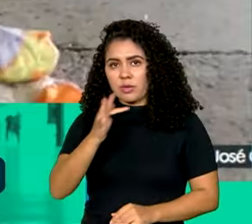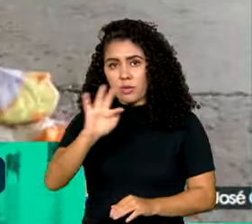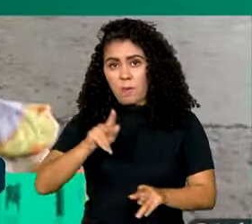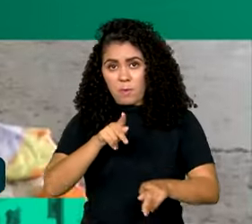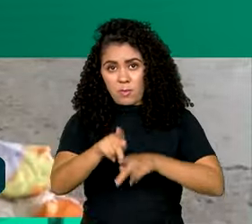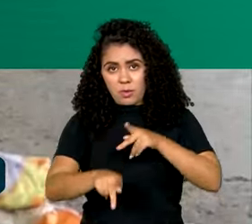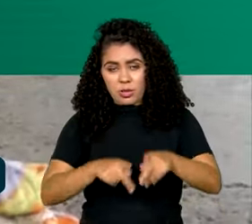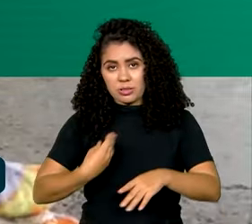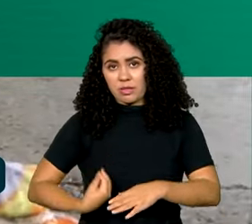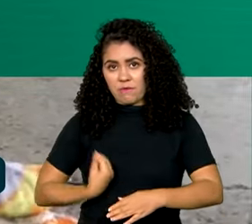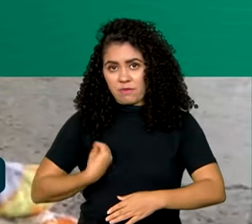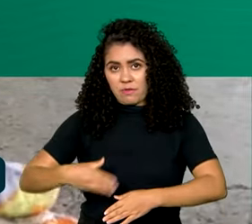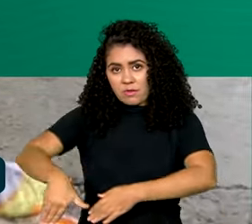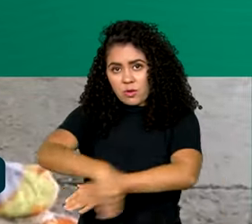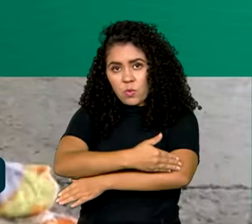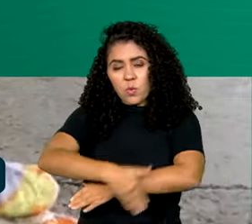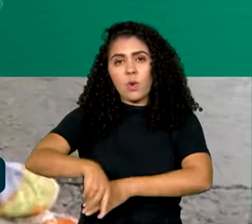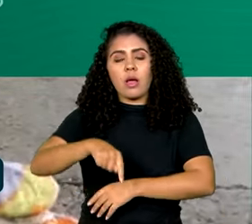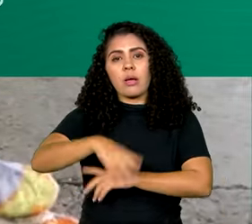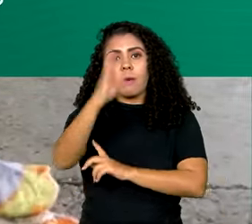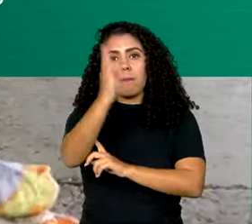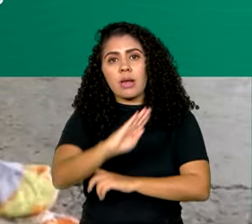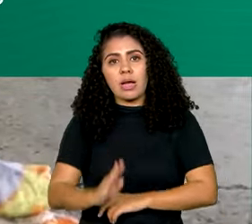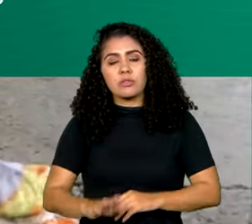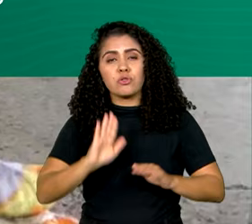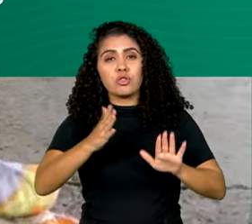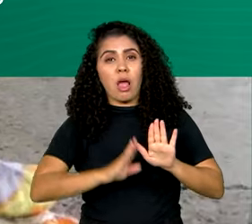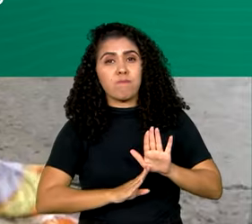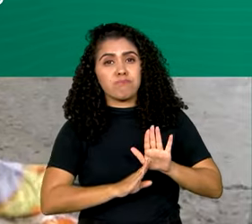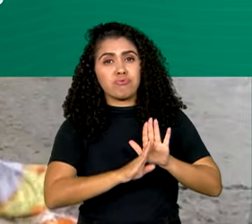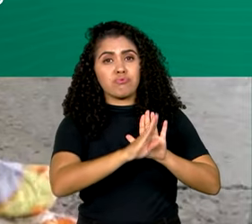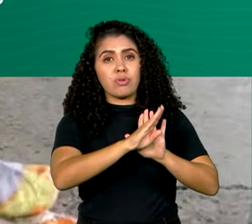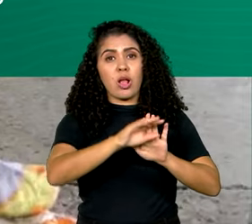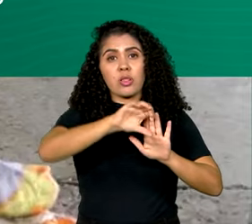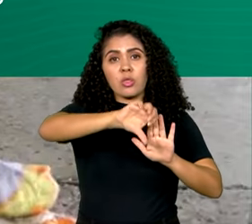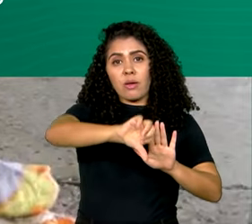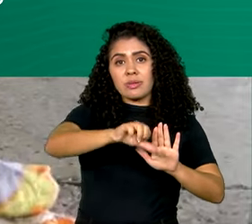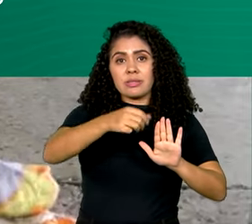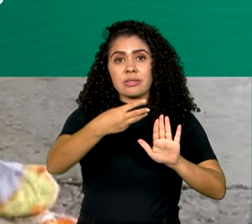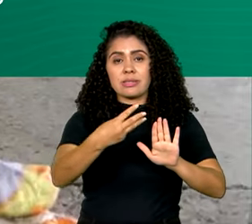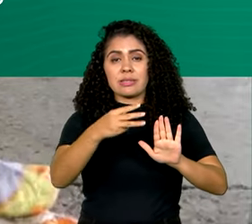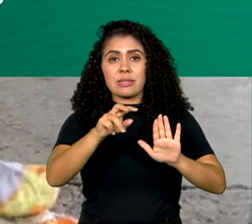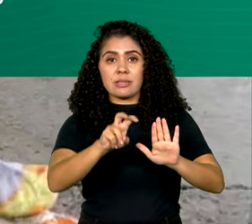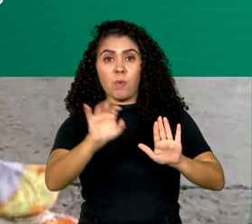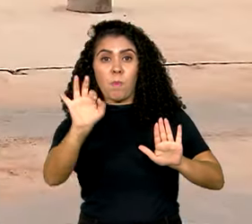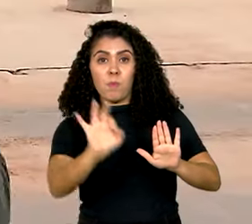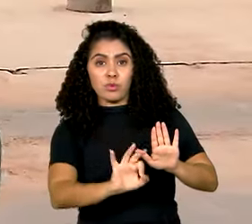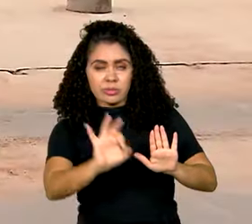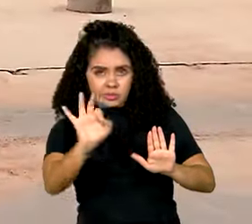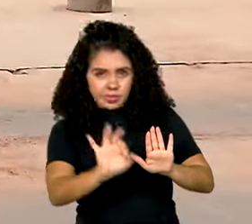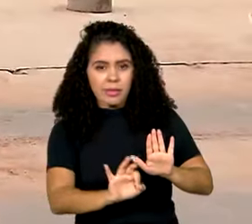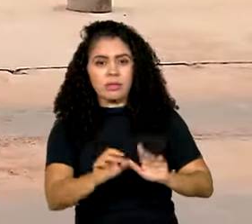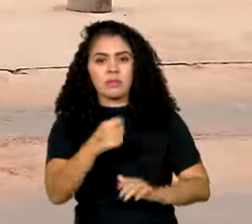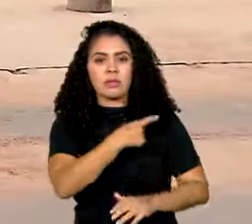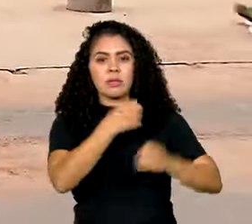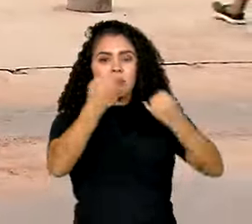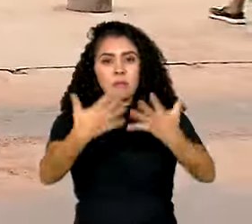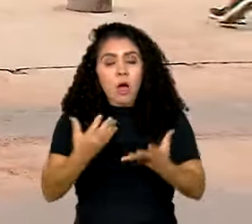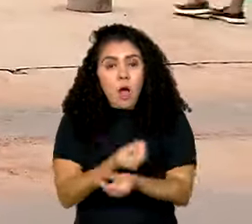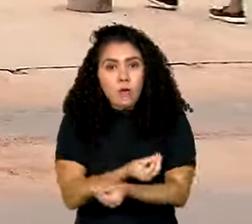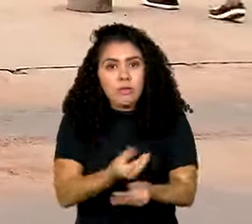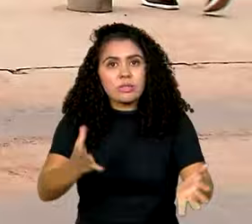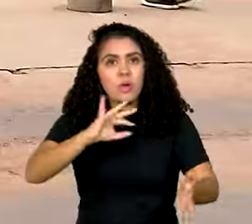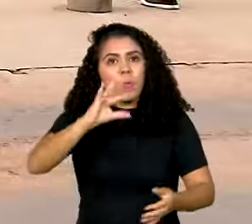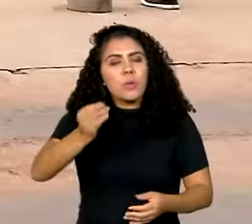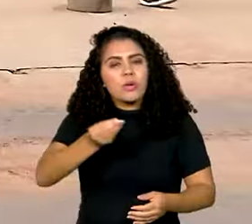situação de rua no Brasil, aumentou 935%. E para dar oportunidade